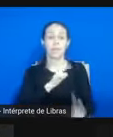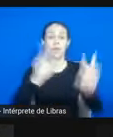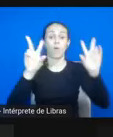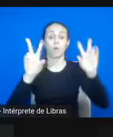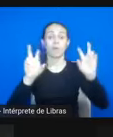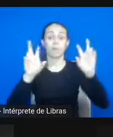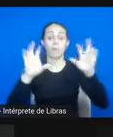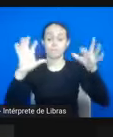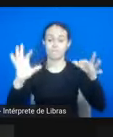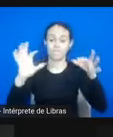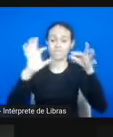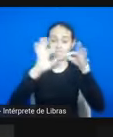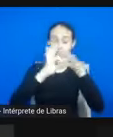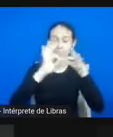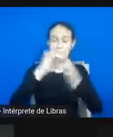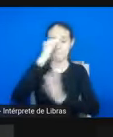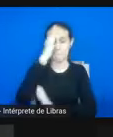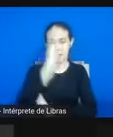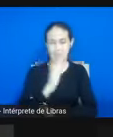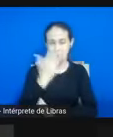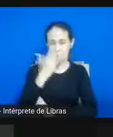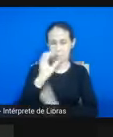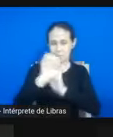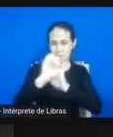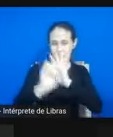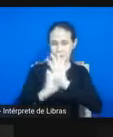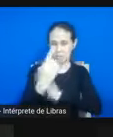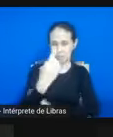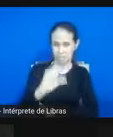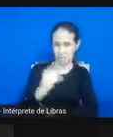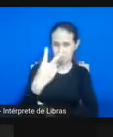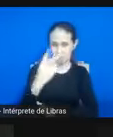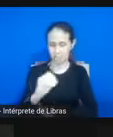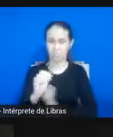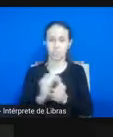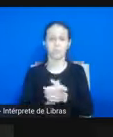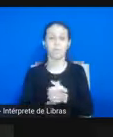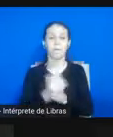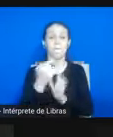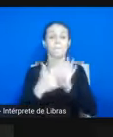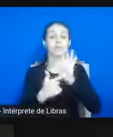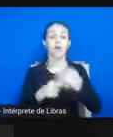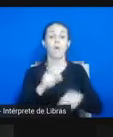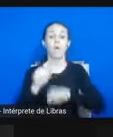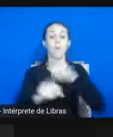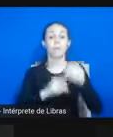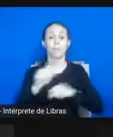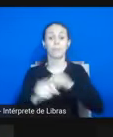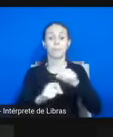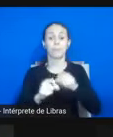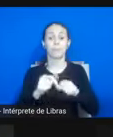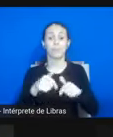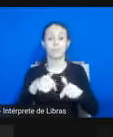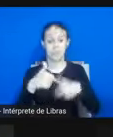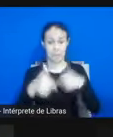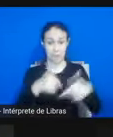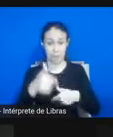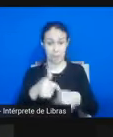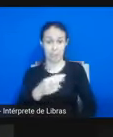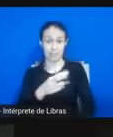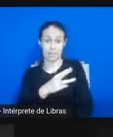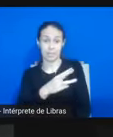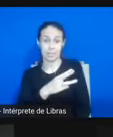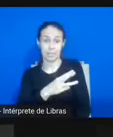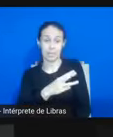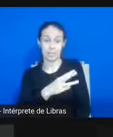Brasil Império, século XIX e XX, eu queria destacar, por exemplo, aqui a possibilidade da gente trabalhar no terceiro ano, terceiro